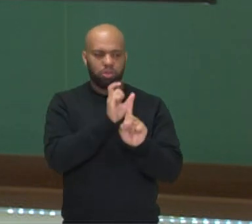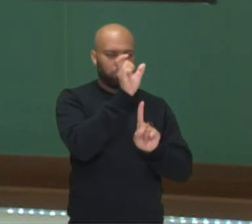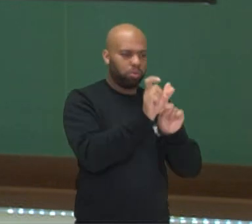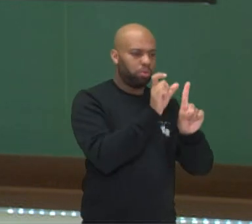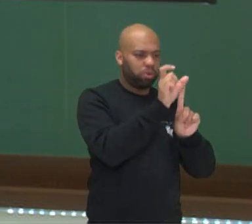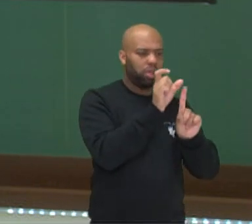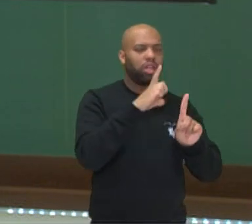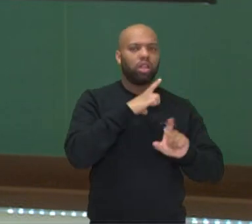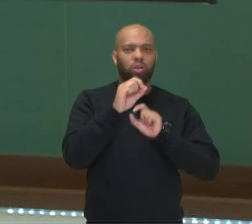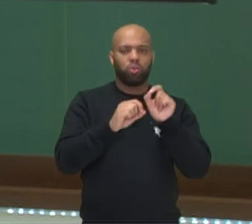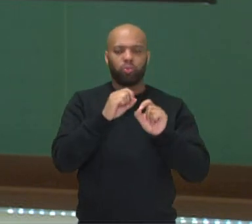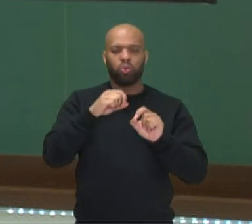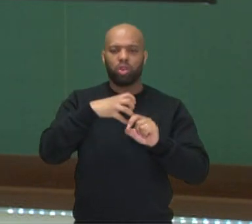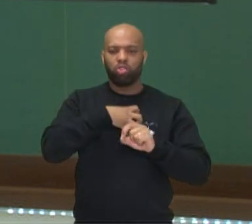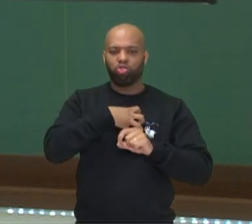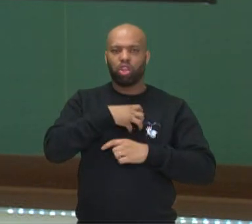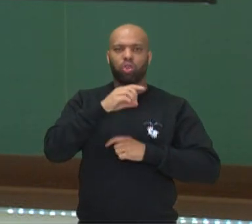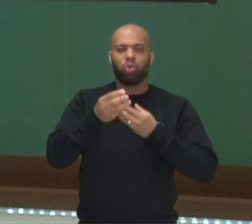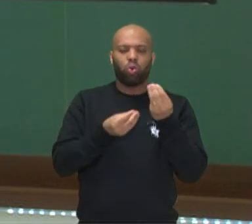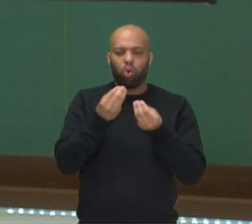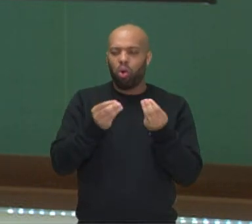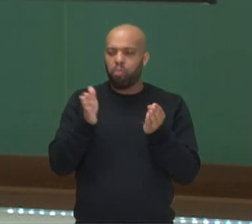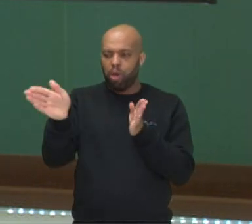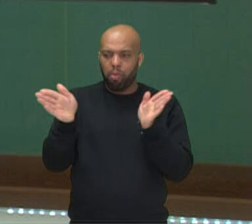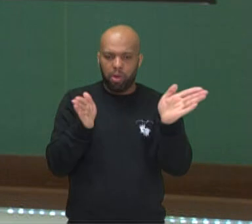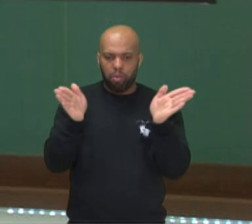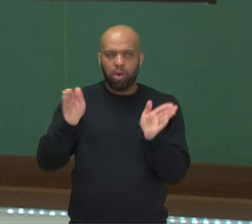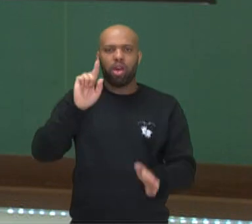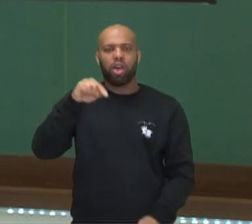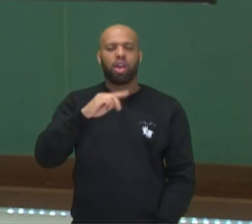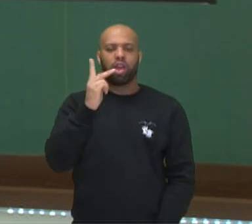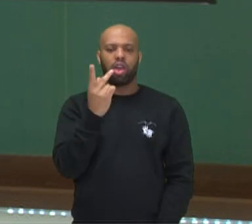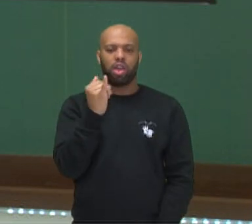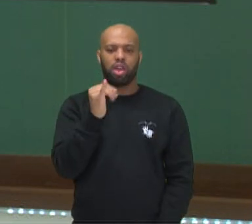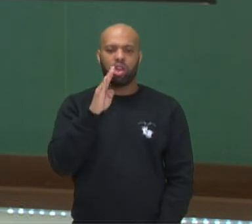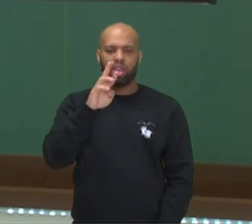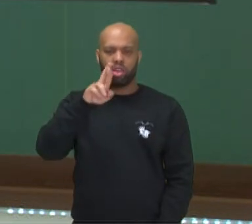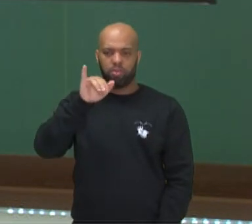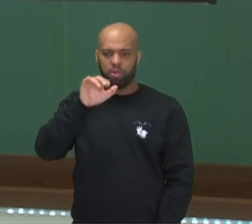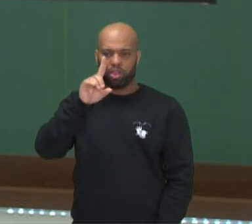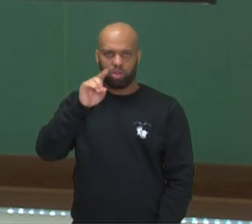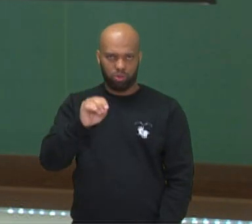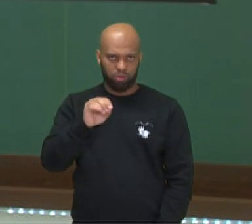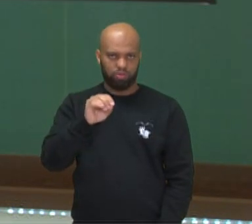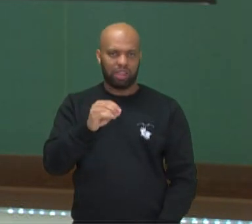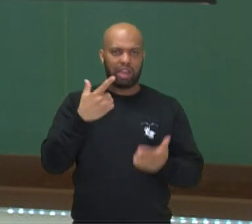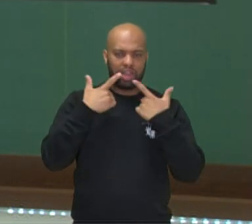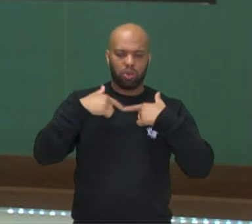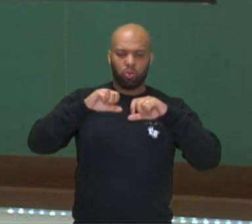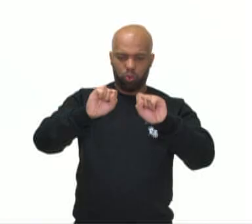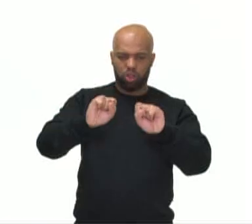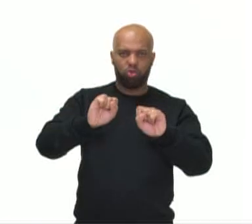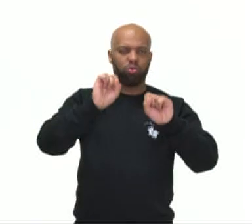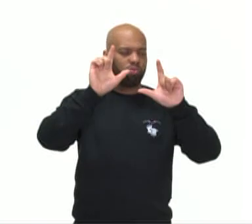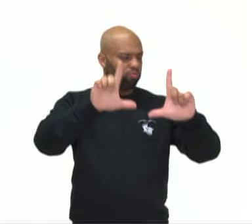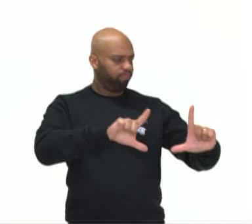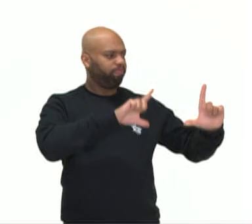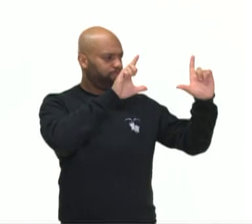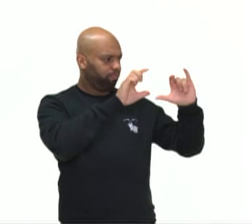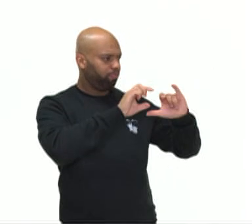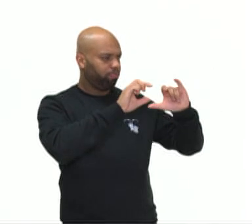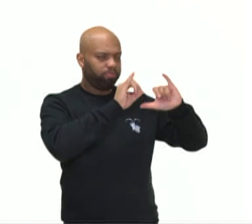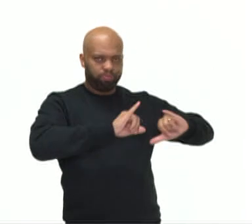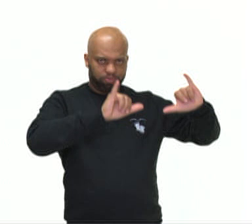um processo híbrido linguístico que constitui os anúncios publicitários. Então, os anúncios